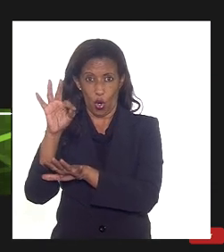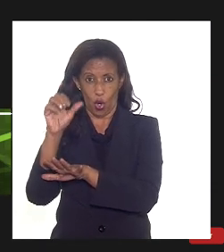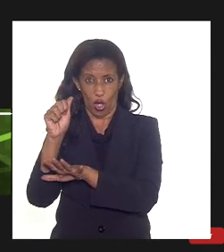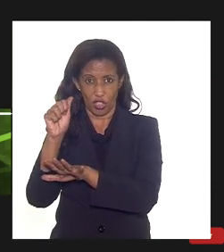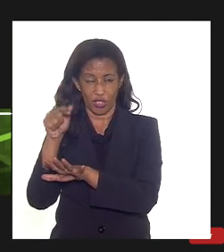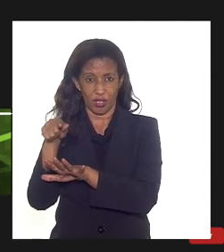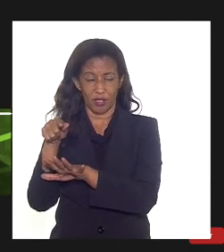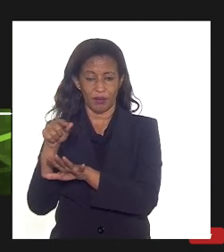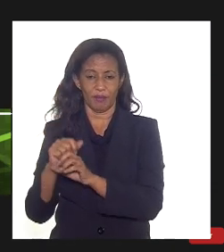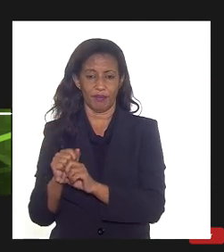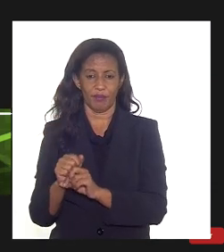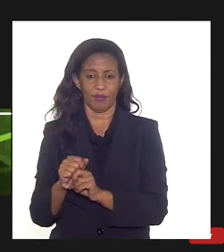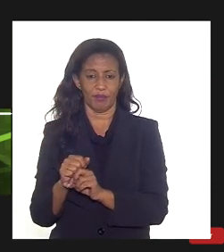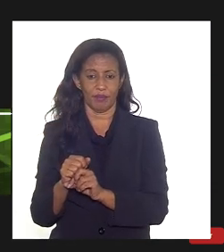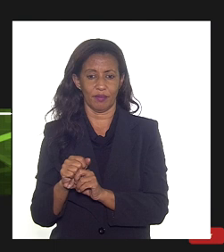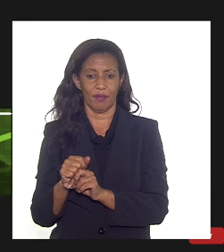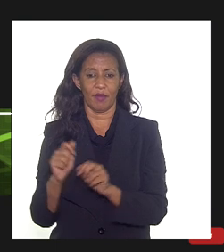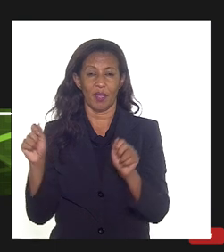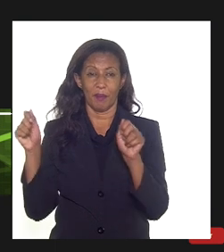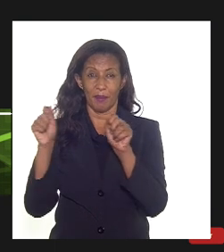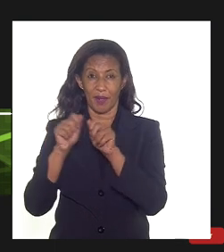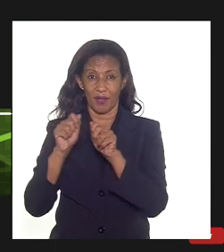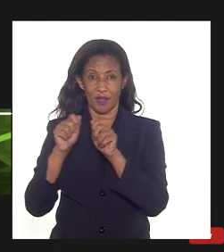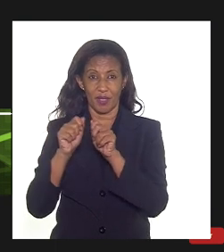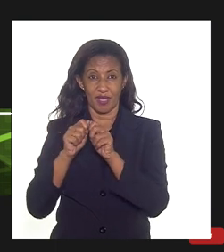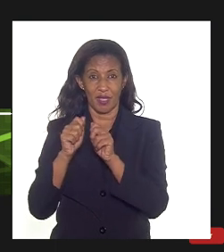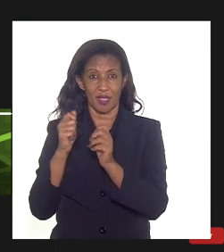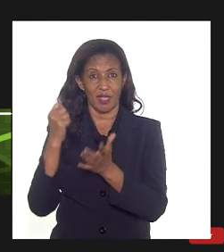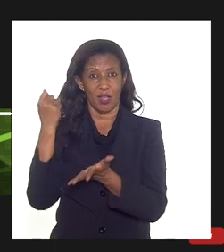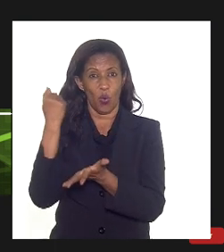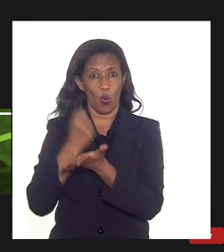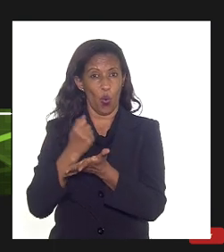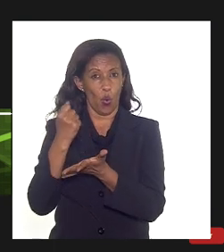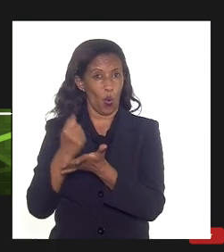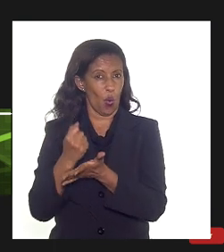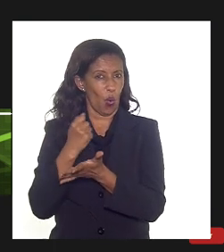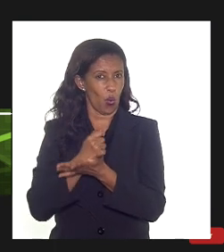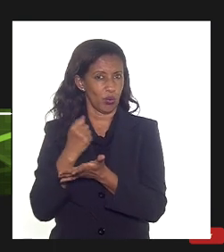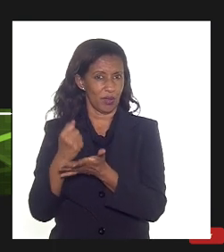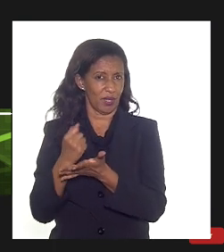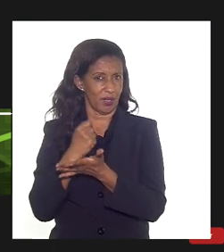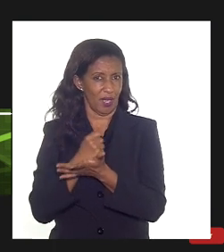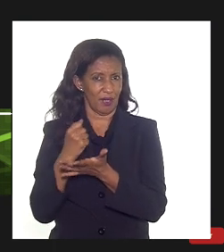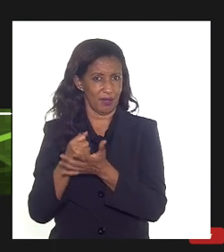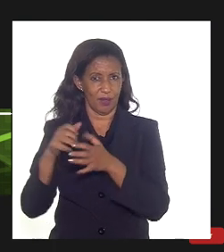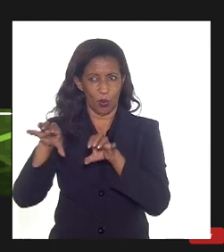liquefazer para fazer isso ele teria que então contratar uma planta de liquefação